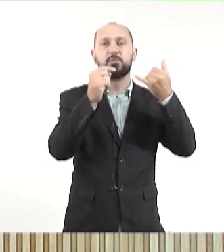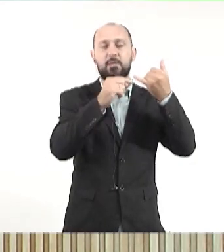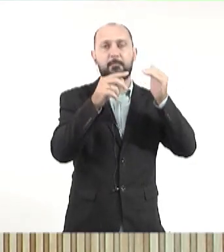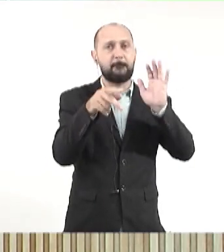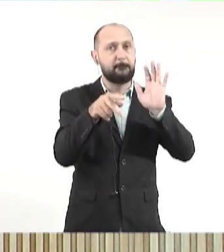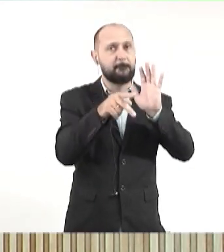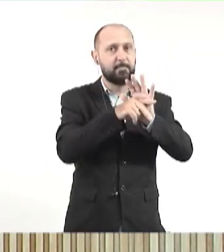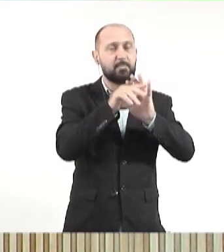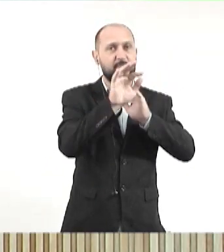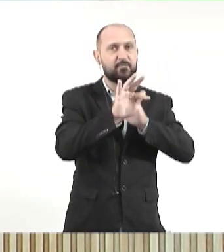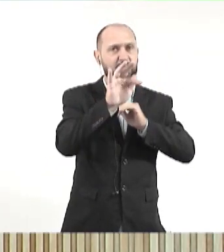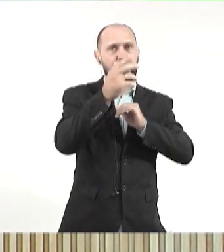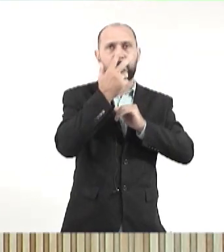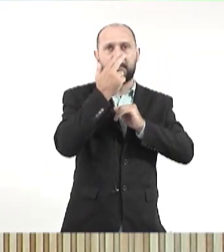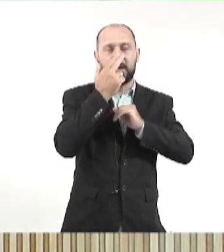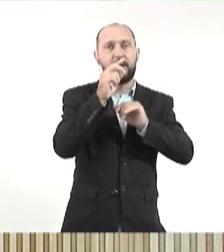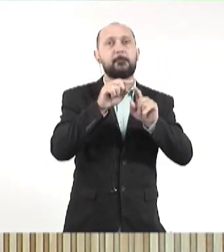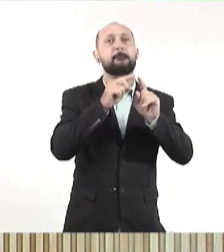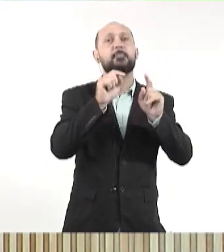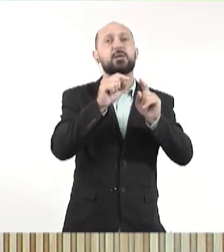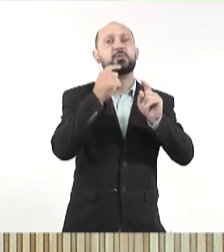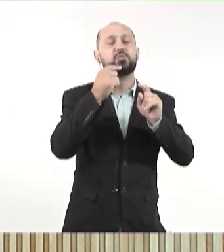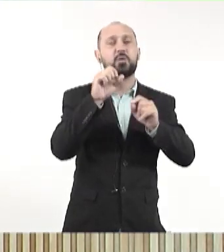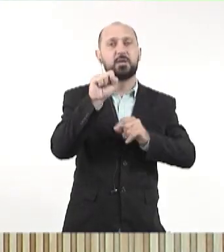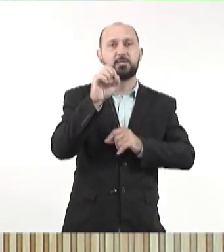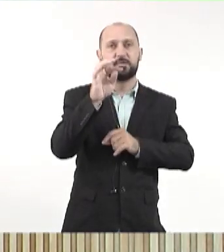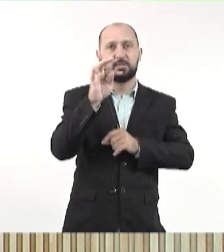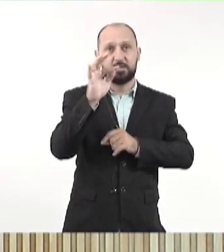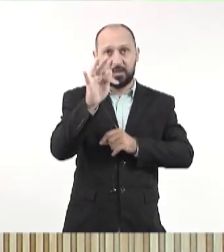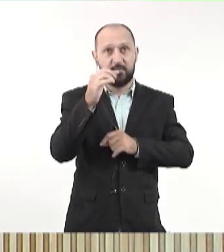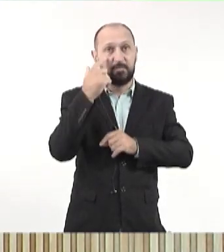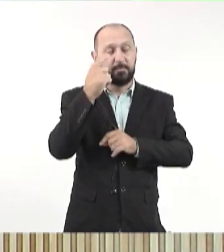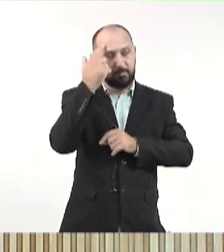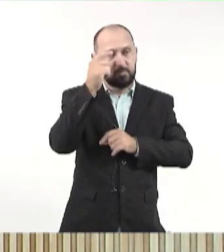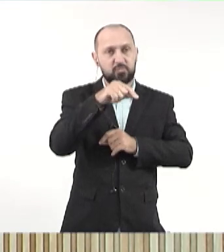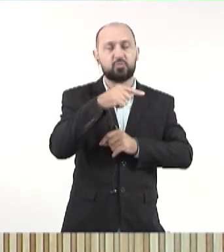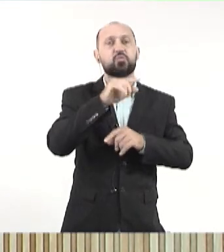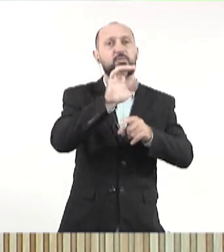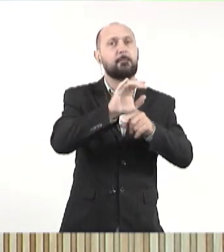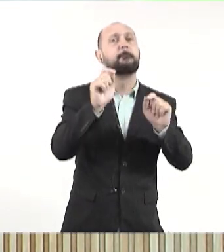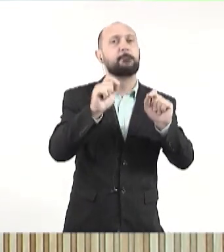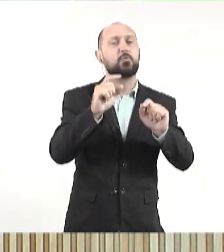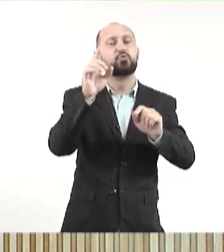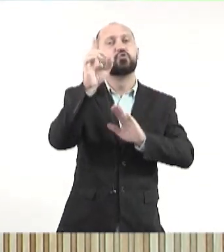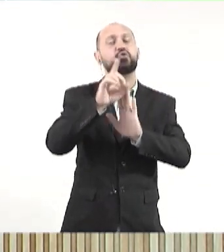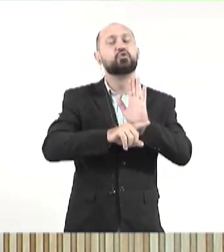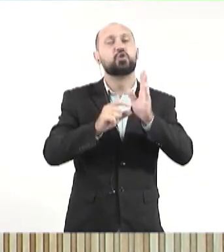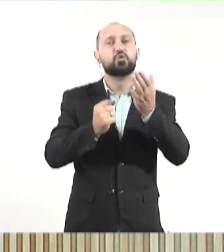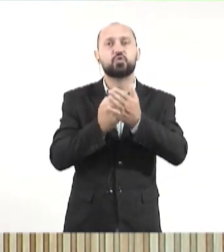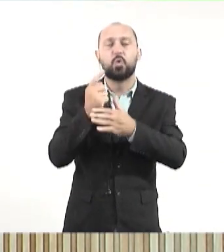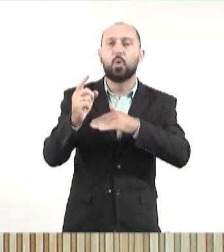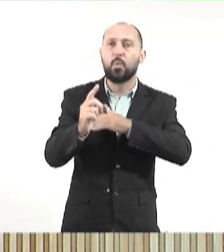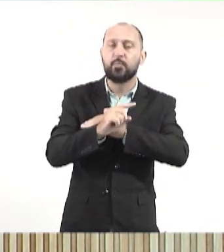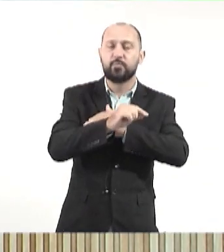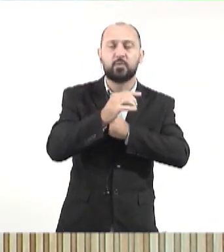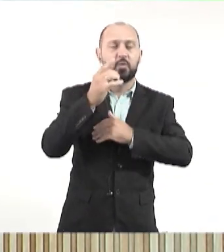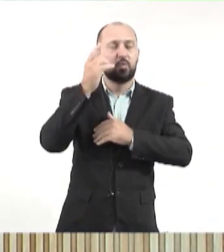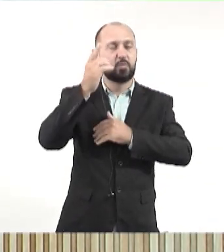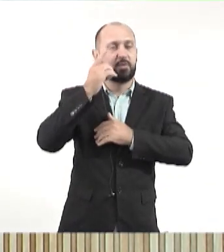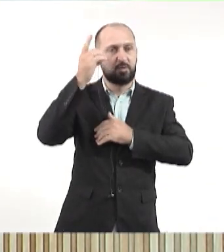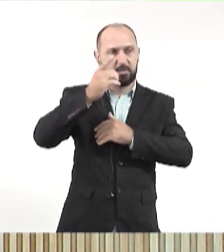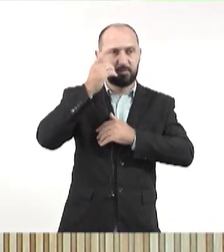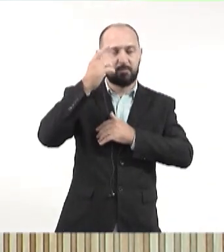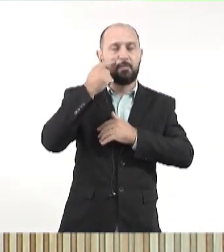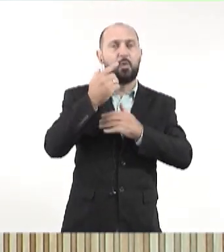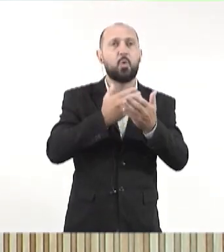exclusivamente federal, mas que então o Supremo entendeu que os estados podem legislar com relação aos direitos dos consumidores, deputado Paulo Duarte